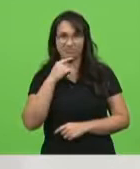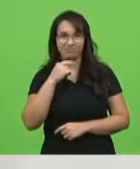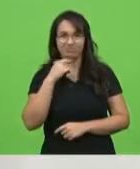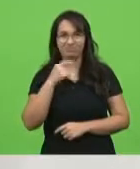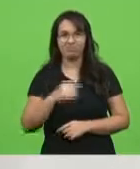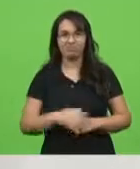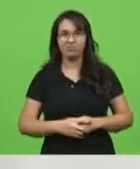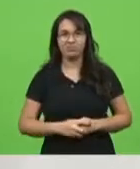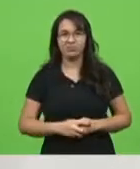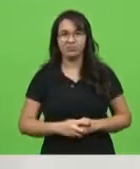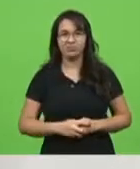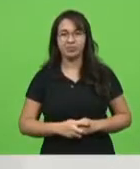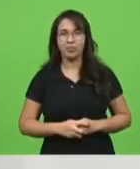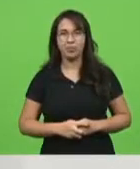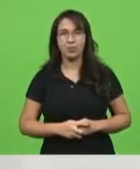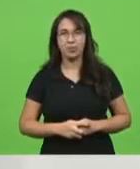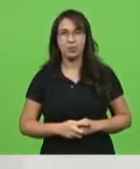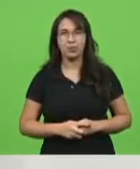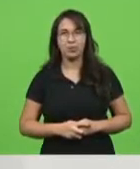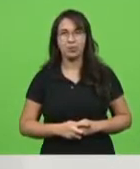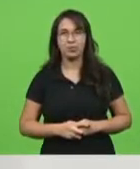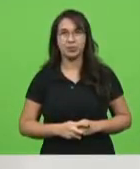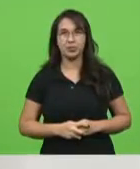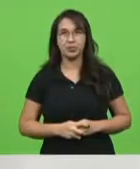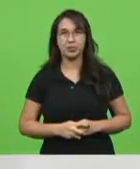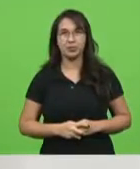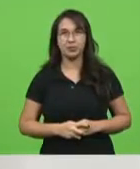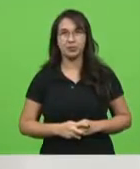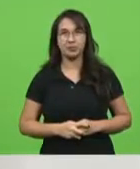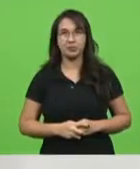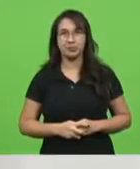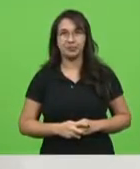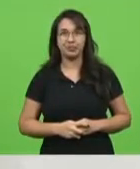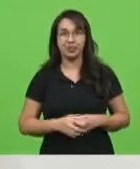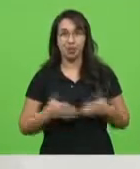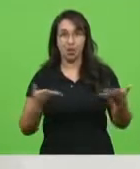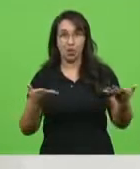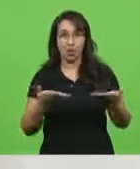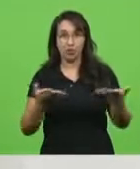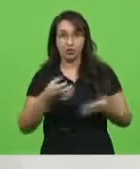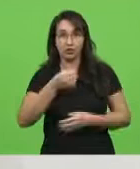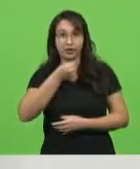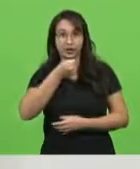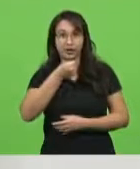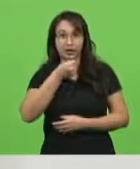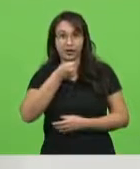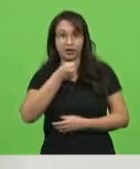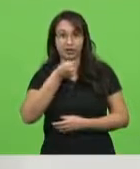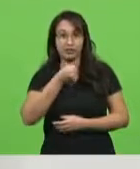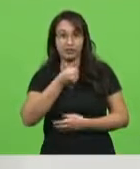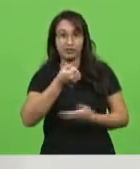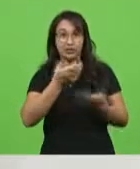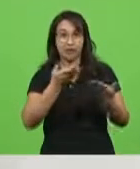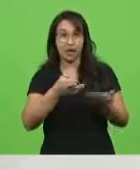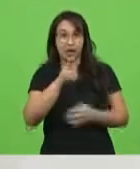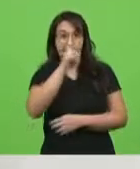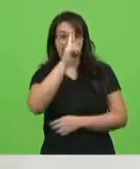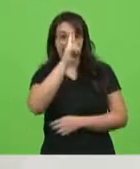Quem conseguiu ver a entrevista hoje do governador, a NSC, ao meio-dia,